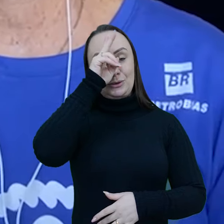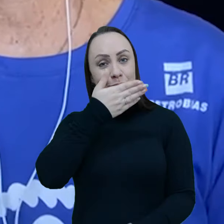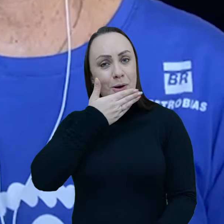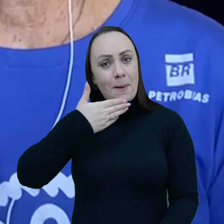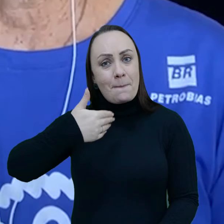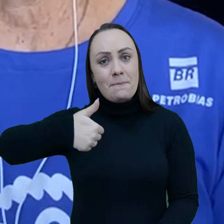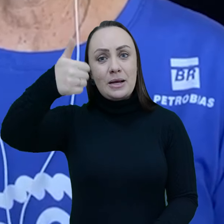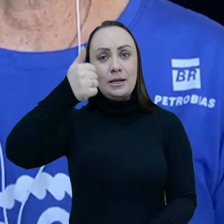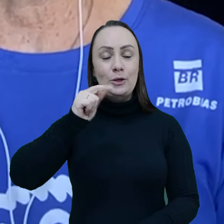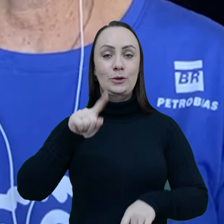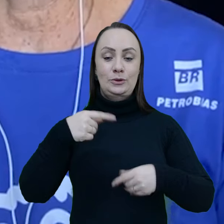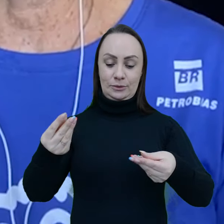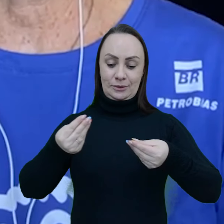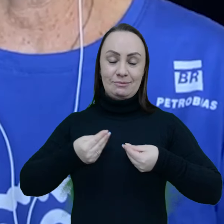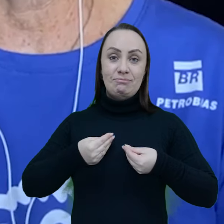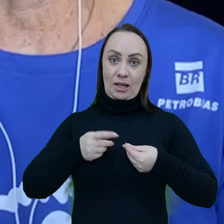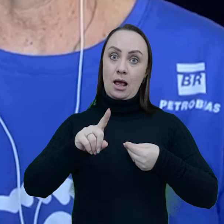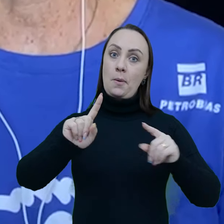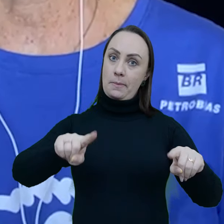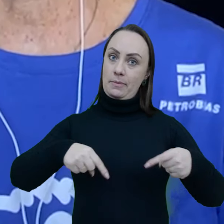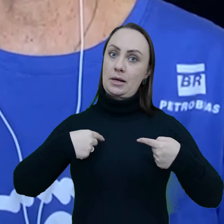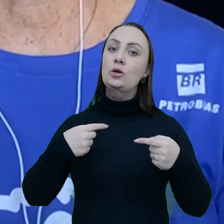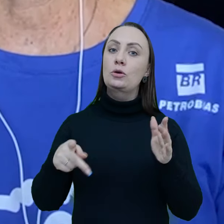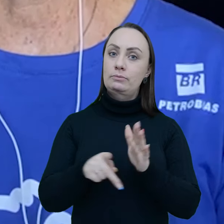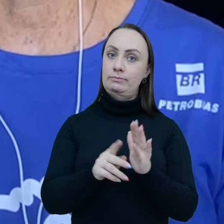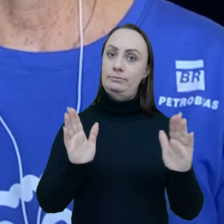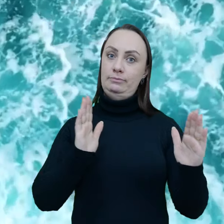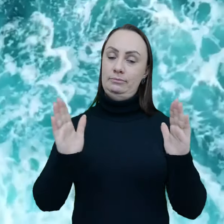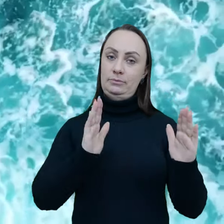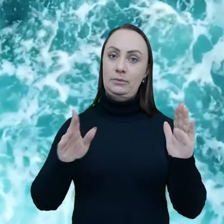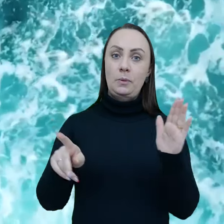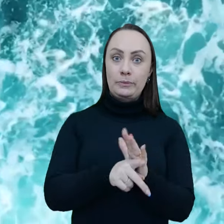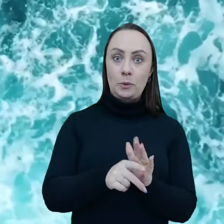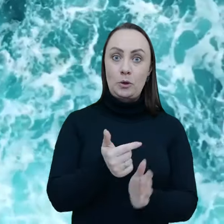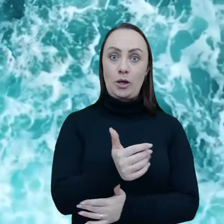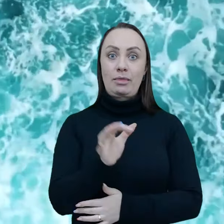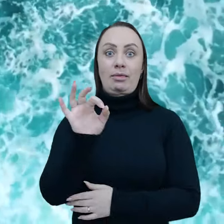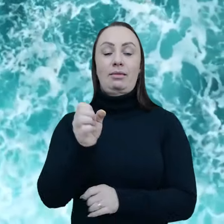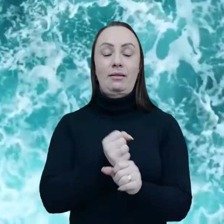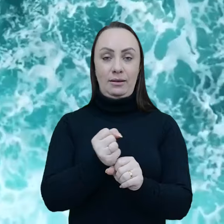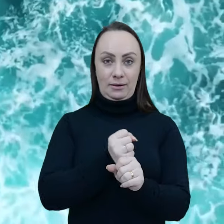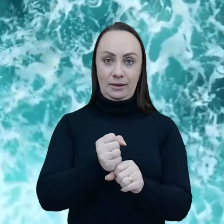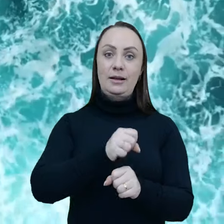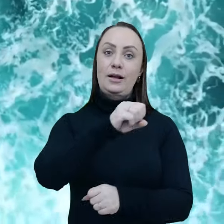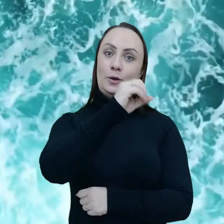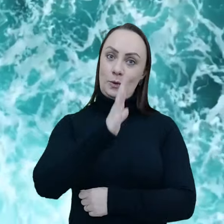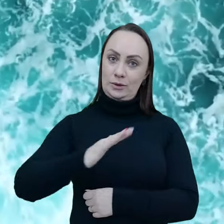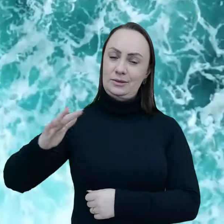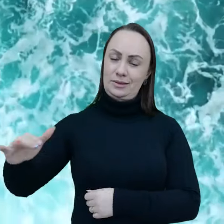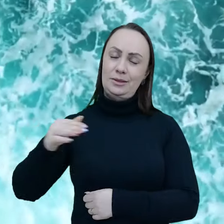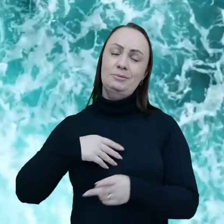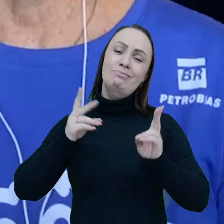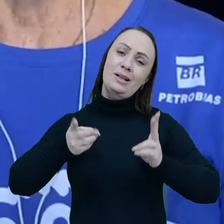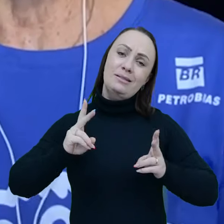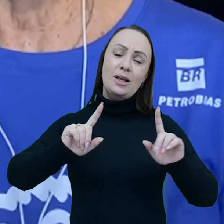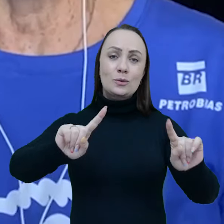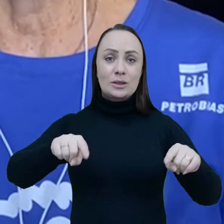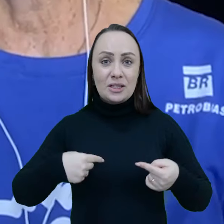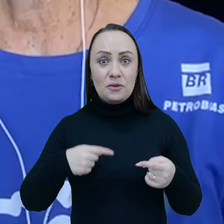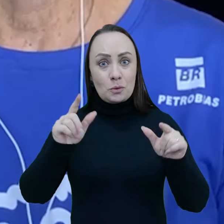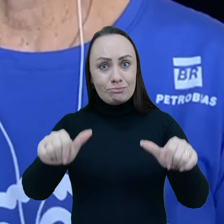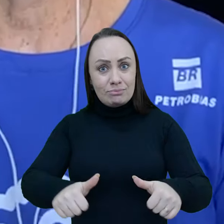nós recebemos. Talvez esse seja o maior desafio da década dos oceanos. Manter os bens e serviços que nós temos recebido